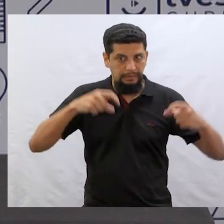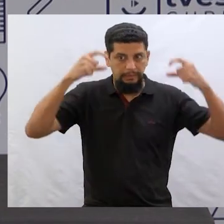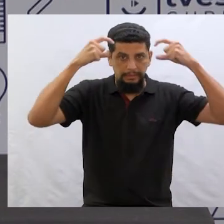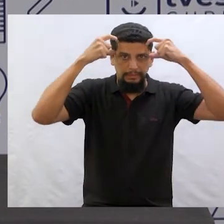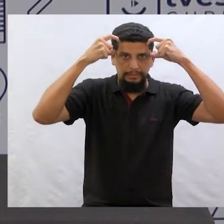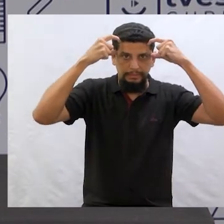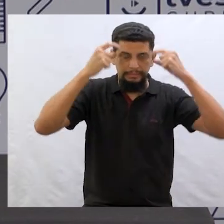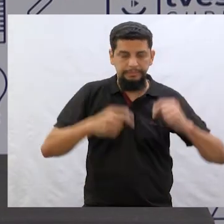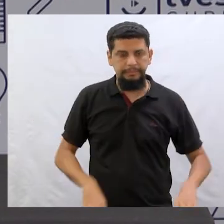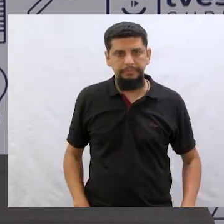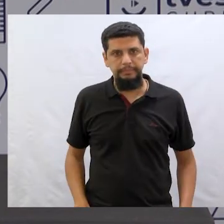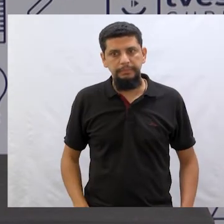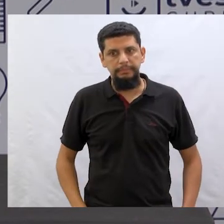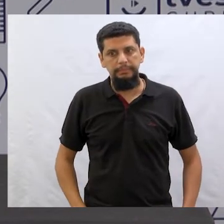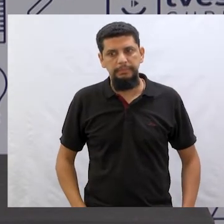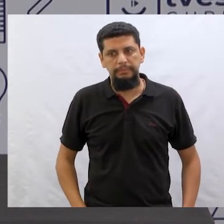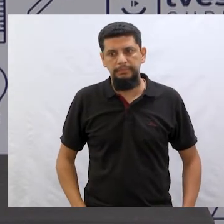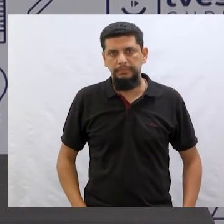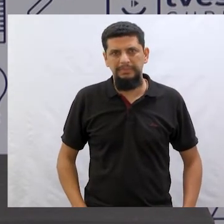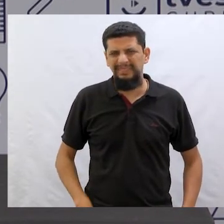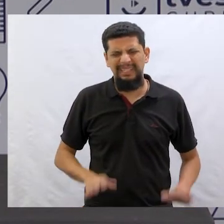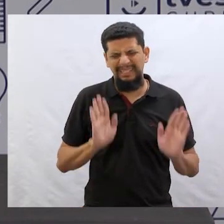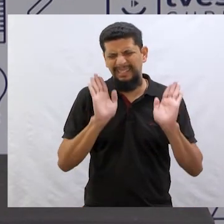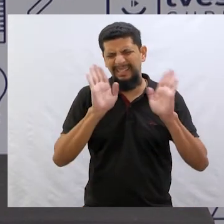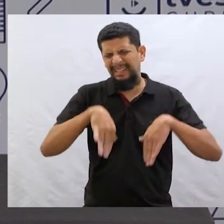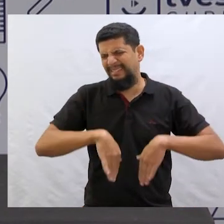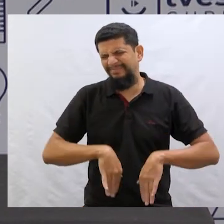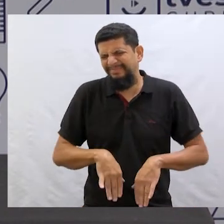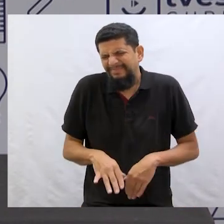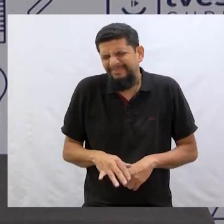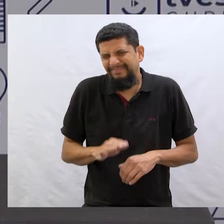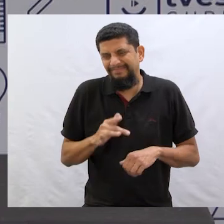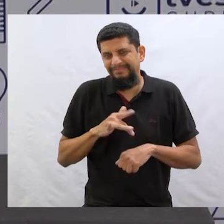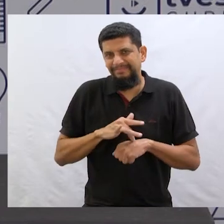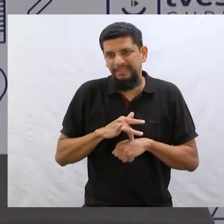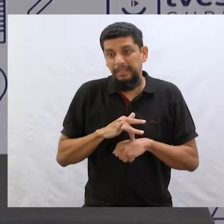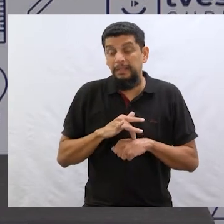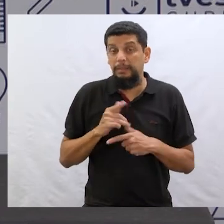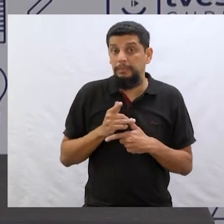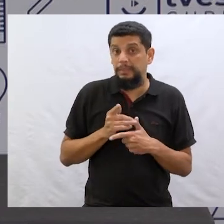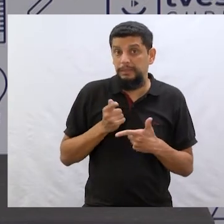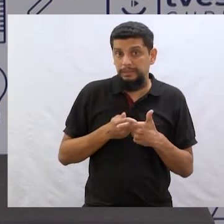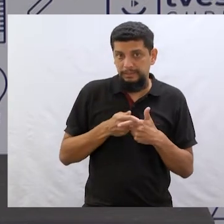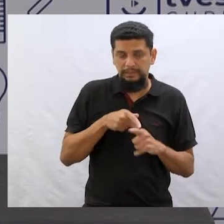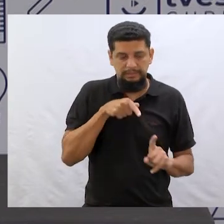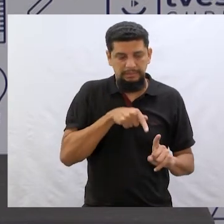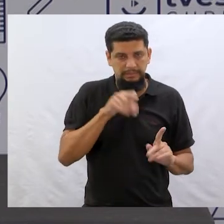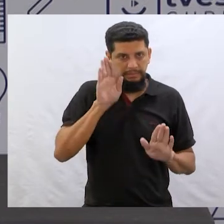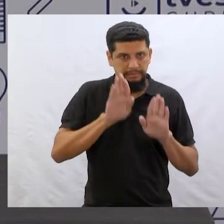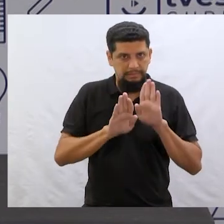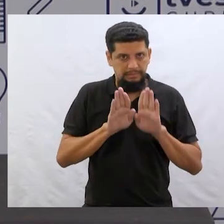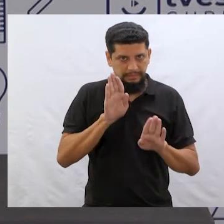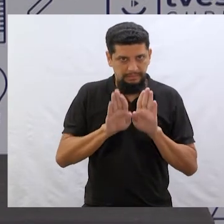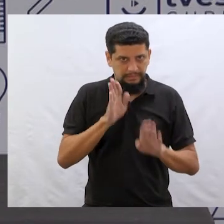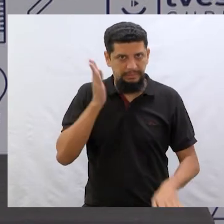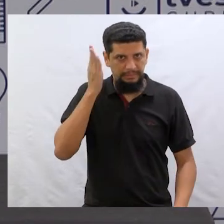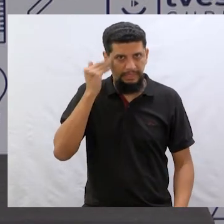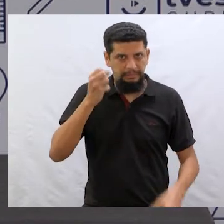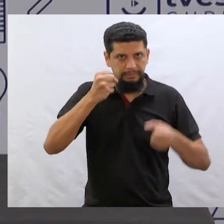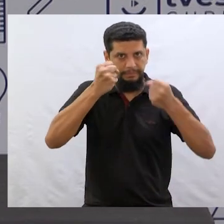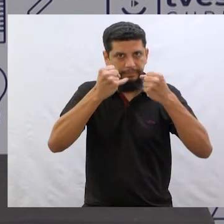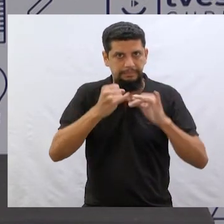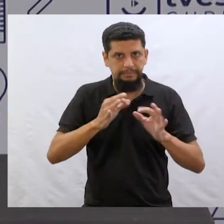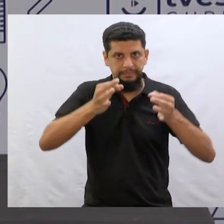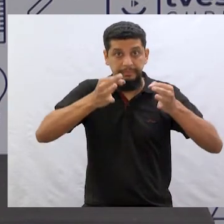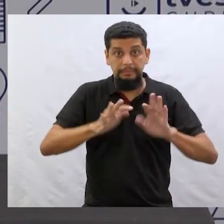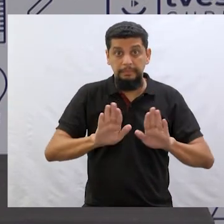para o ursinho de pelúcia inconformado dizendo assim, não liga não, ursinho. Geralmente, ele sabe explicar as